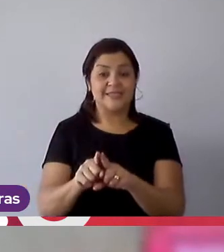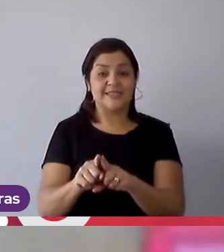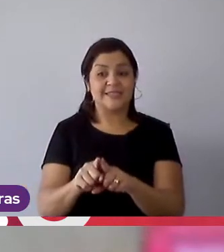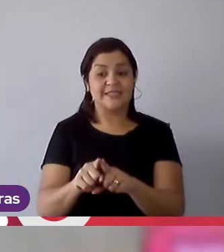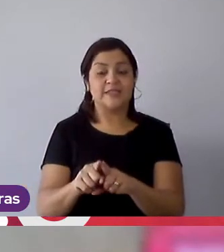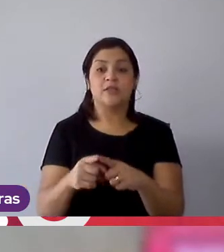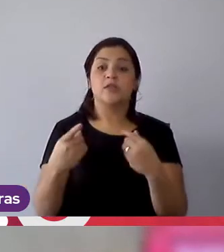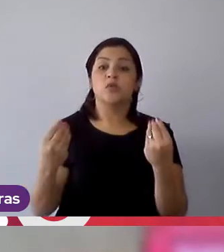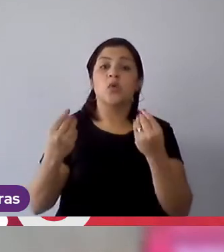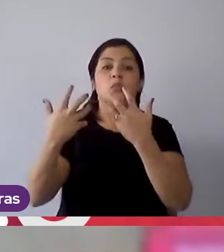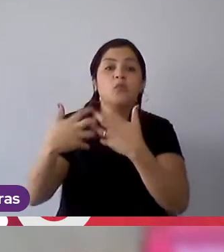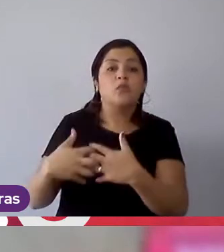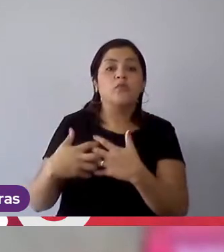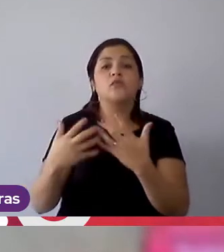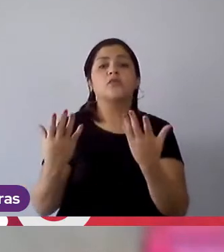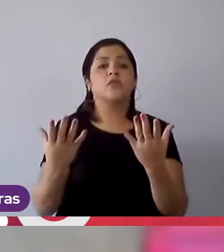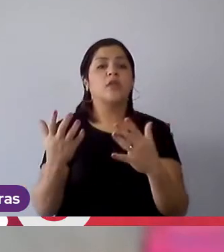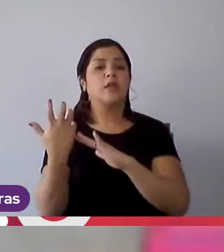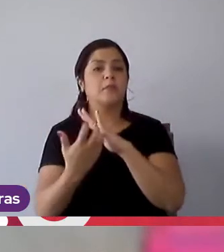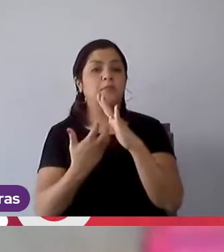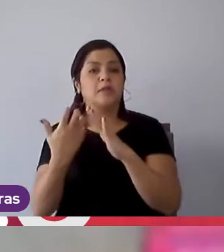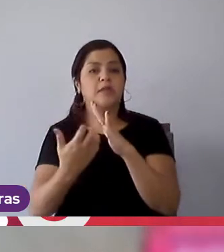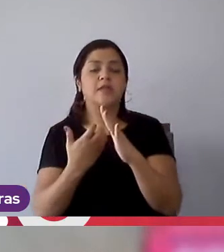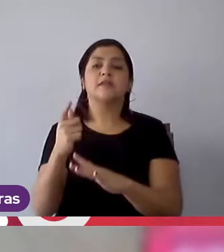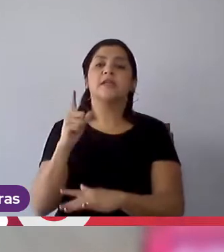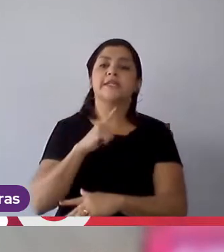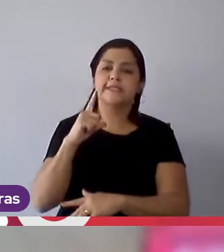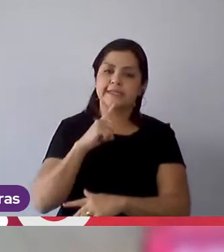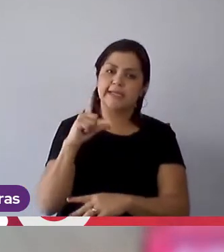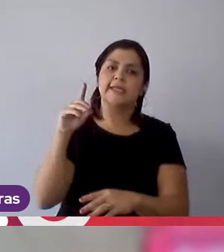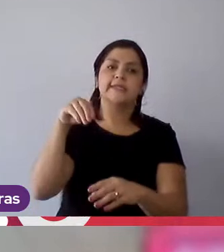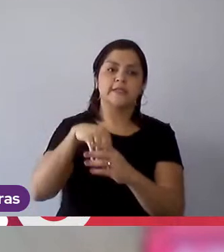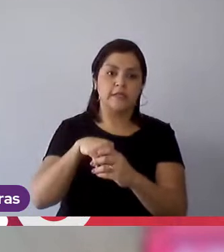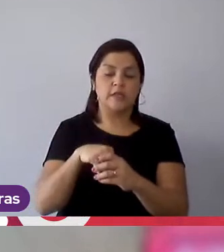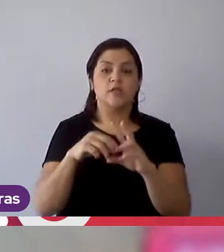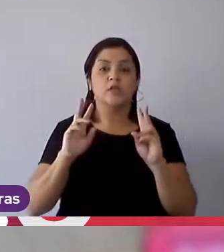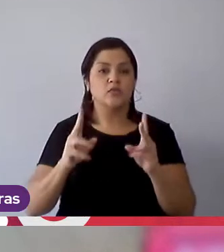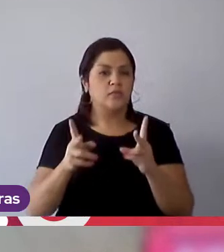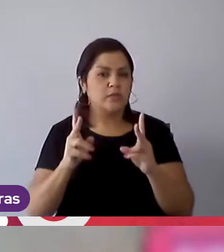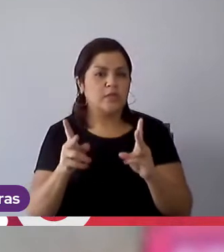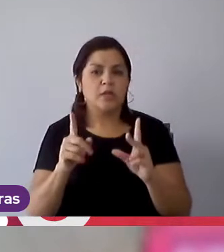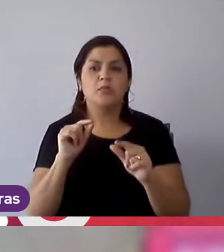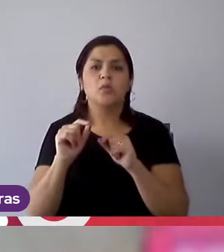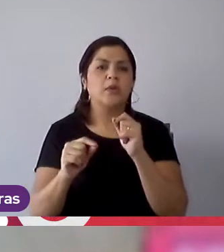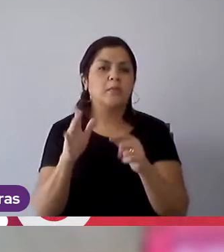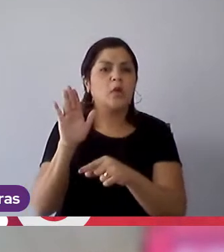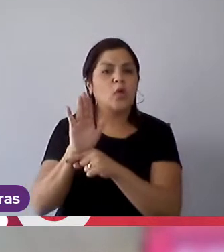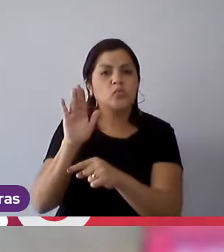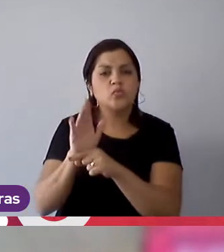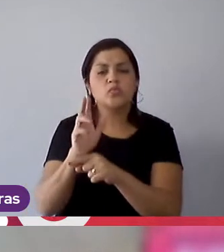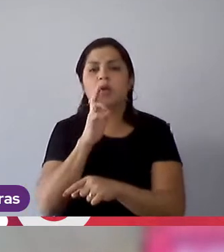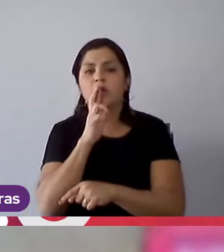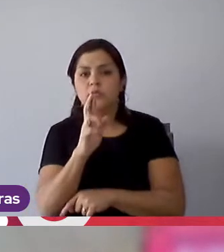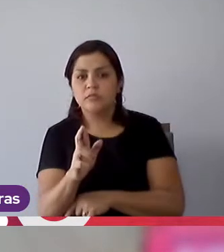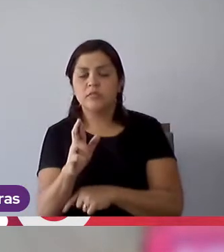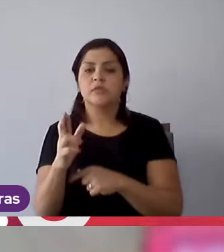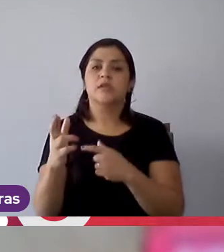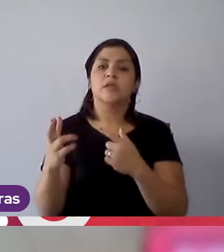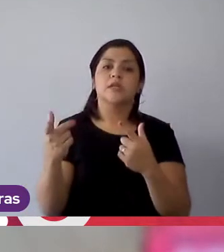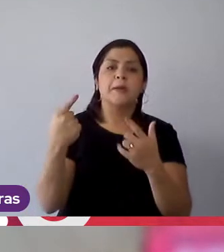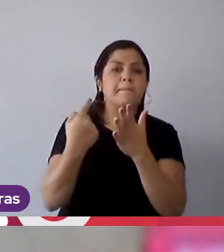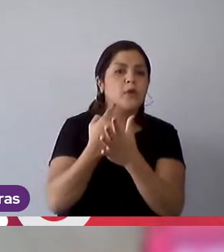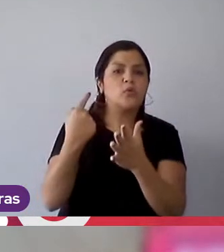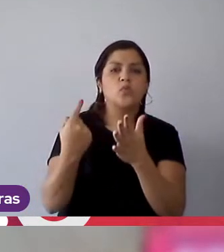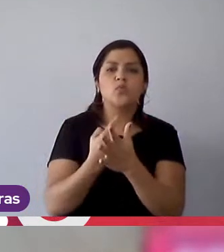como que funciona a empresa, enfim. E a gente está aqui também para responder as dúvidas que vocês